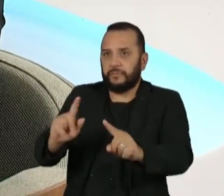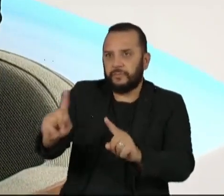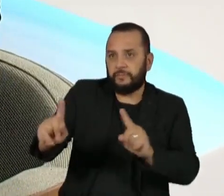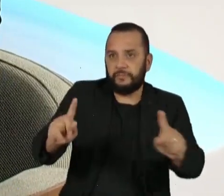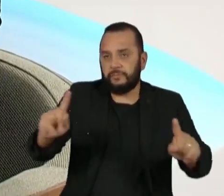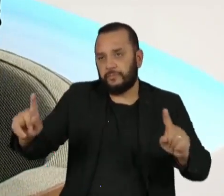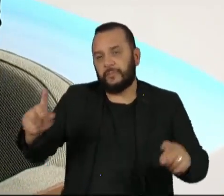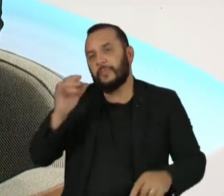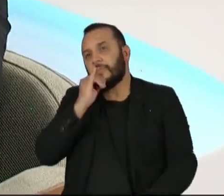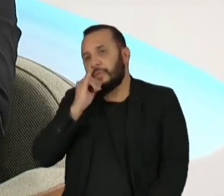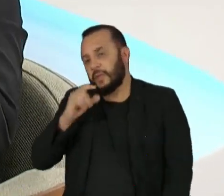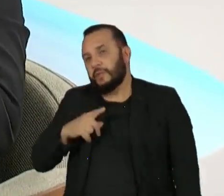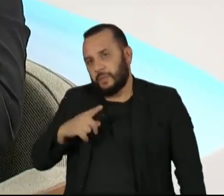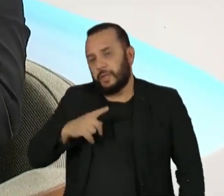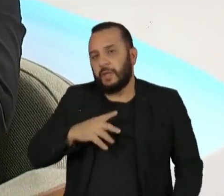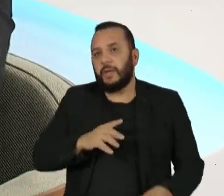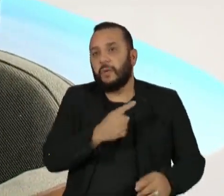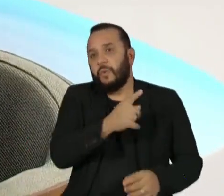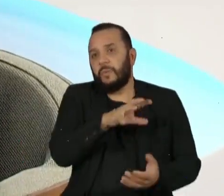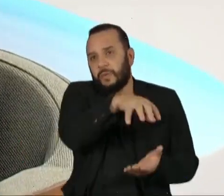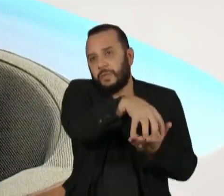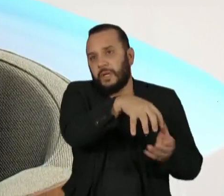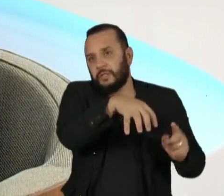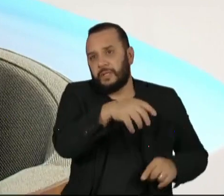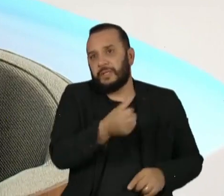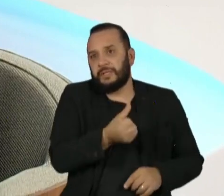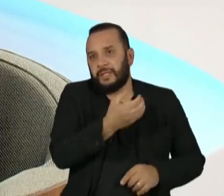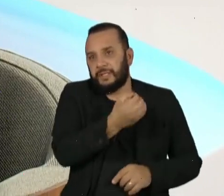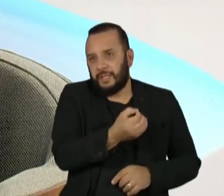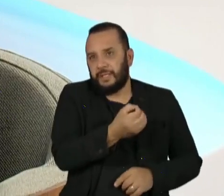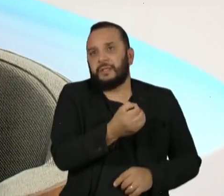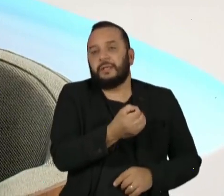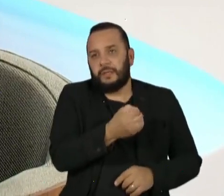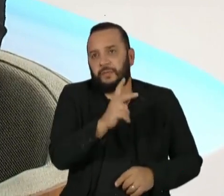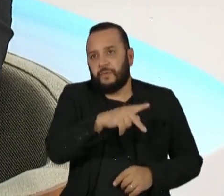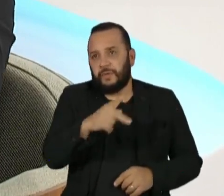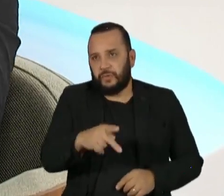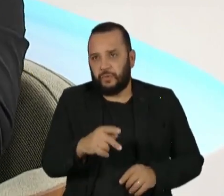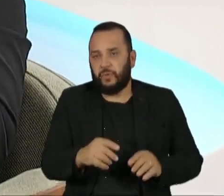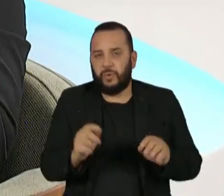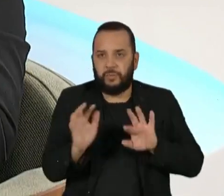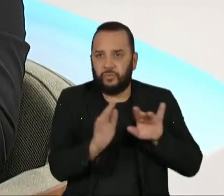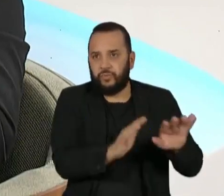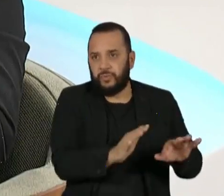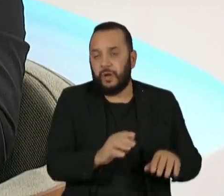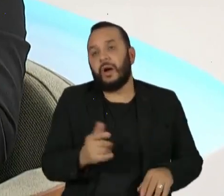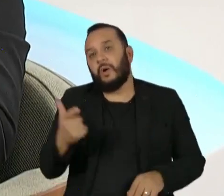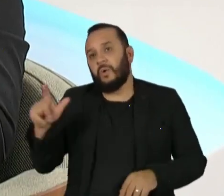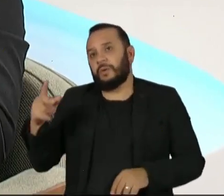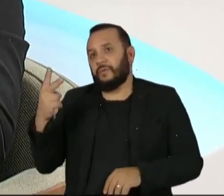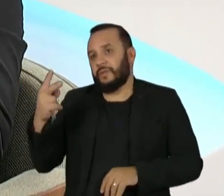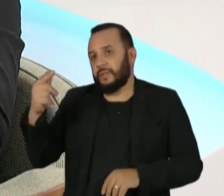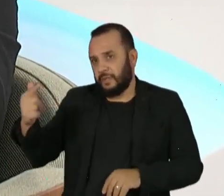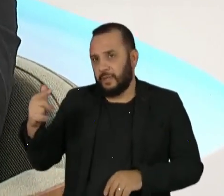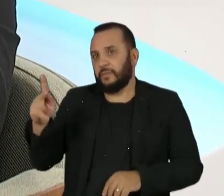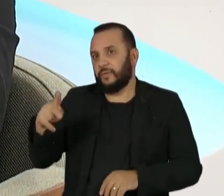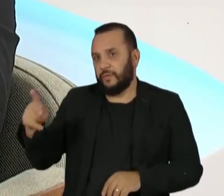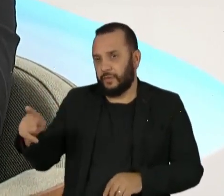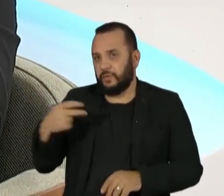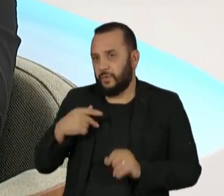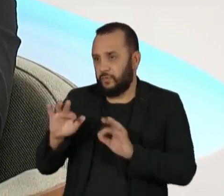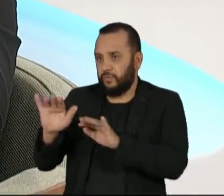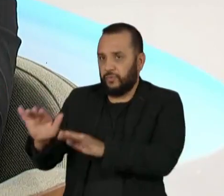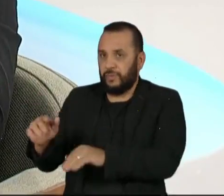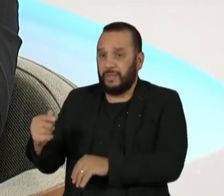unidade recebe 60 professores, a outra recebe 27 professores, quem conhece melhor a unidade? Um